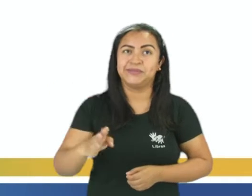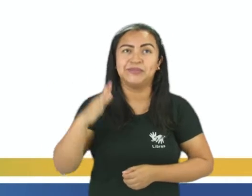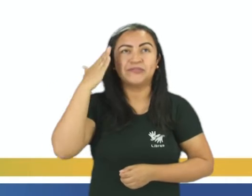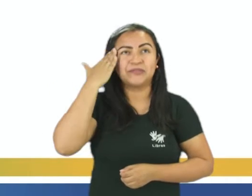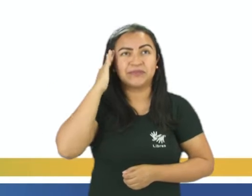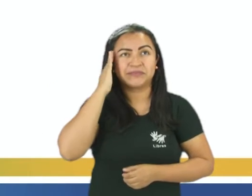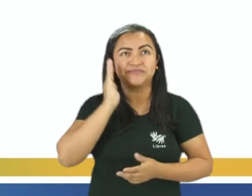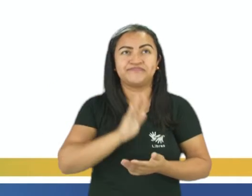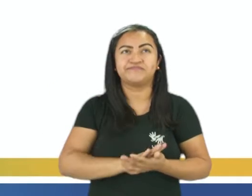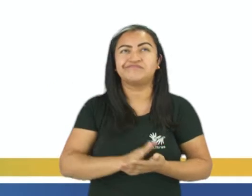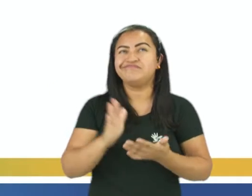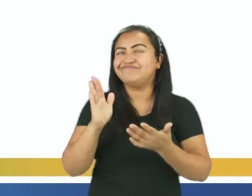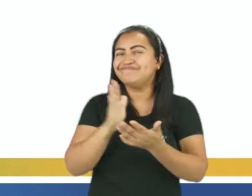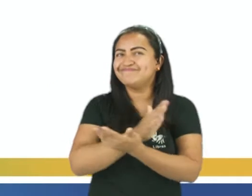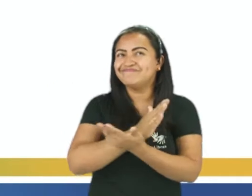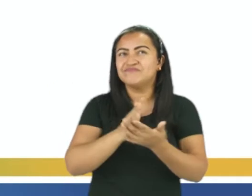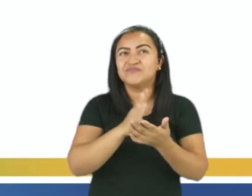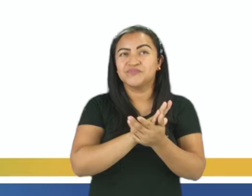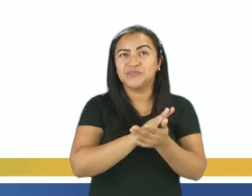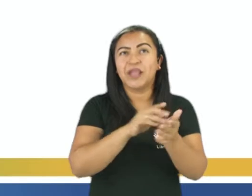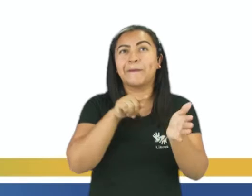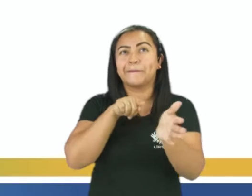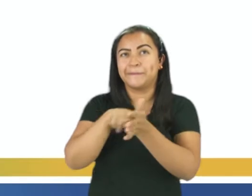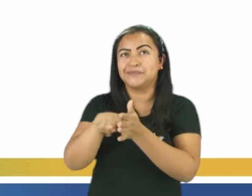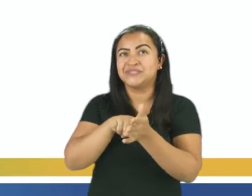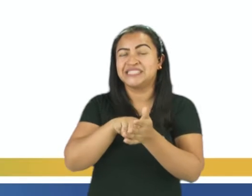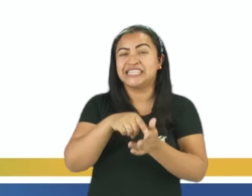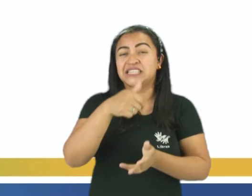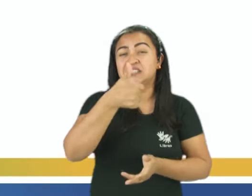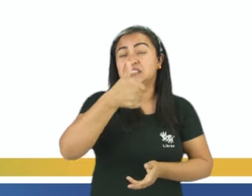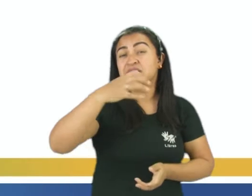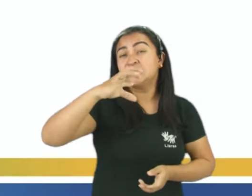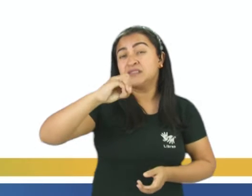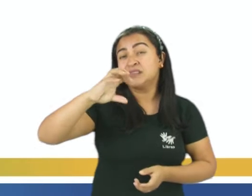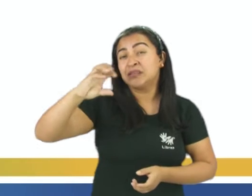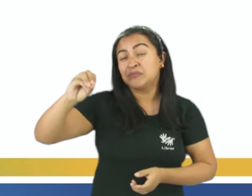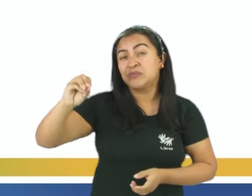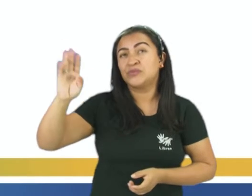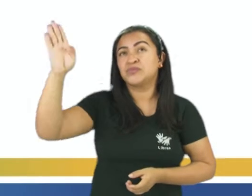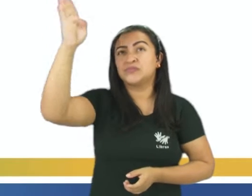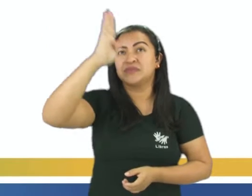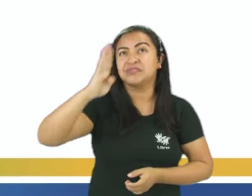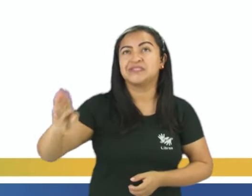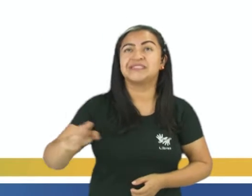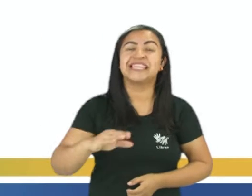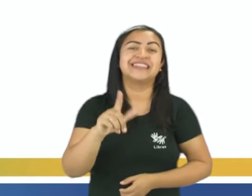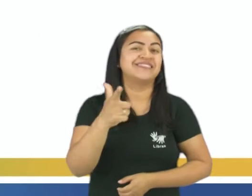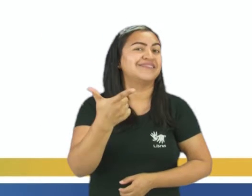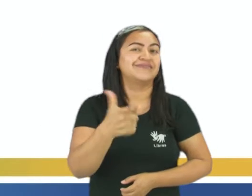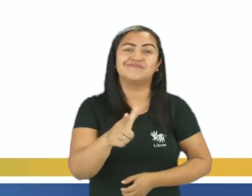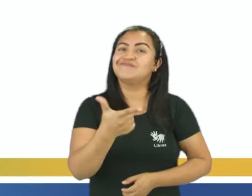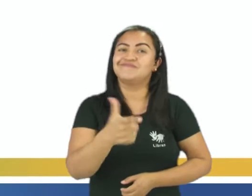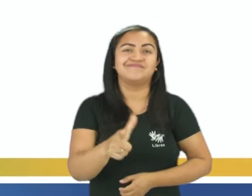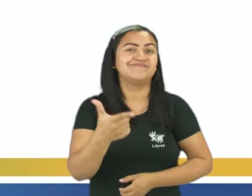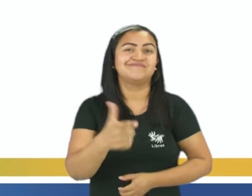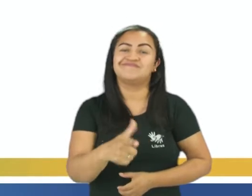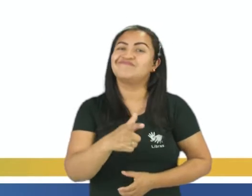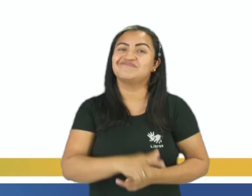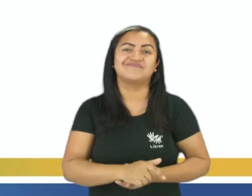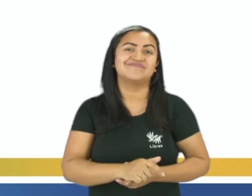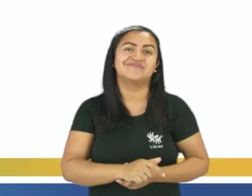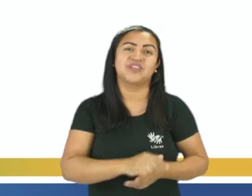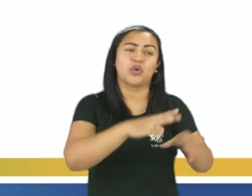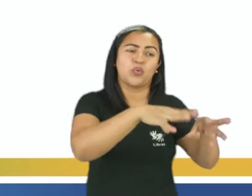Há estimativas apontando que pelo menos 100 milhões de brasileiros não contam com coleta e tratamento de